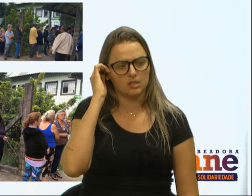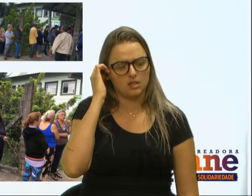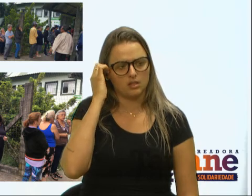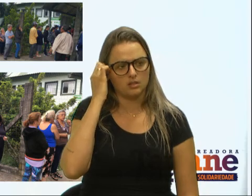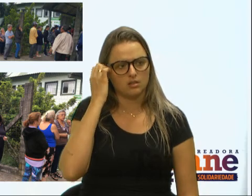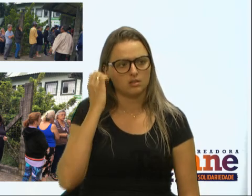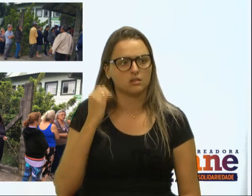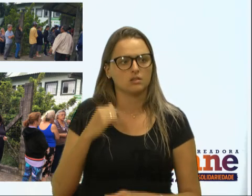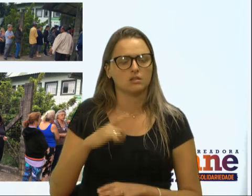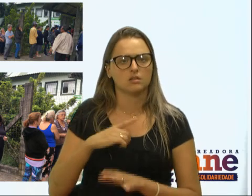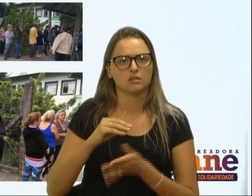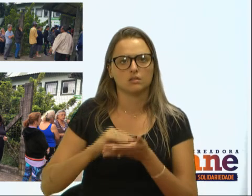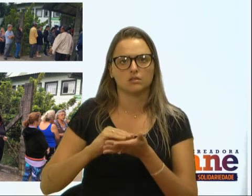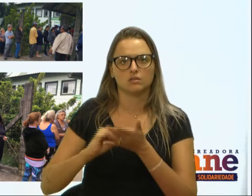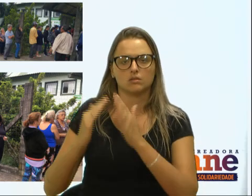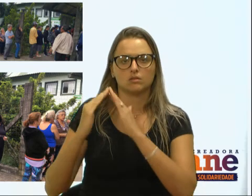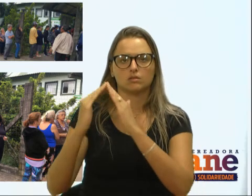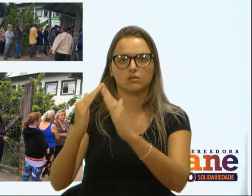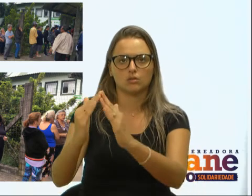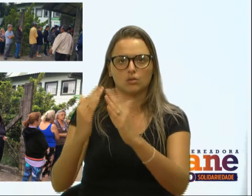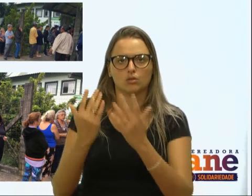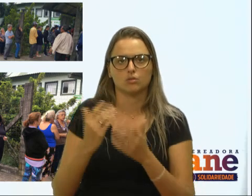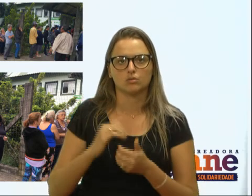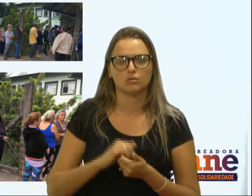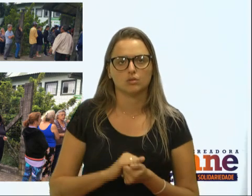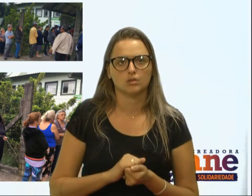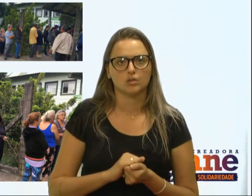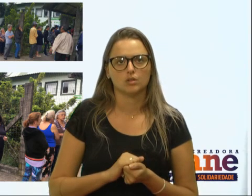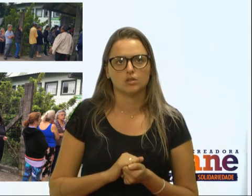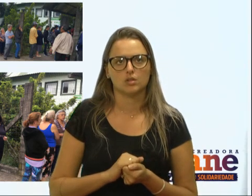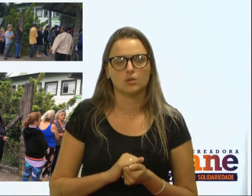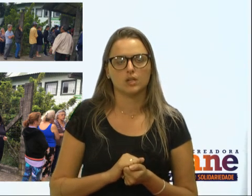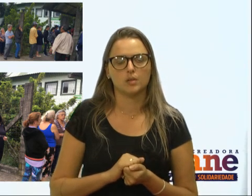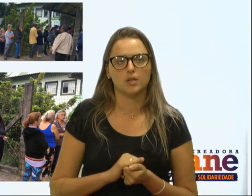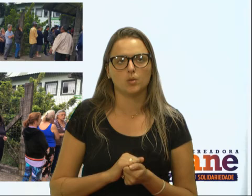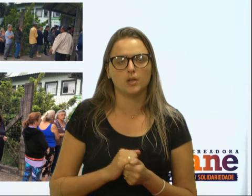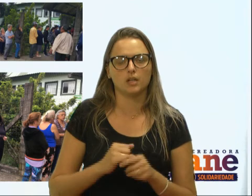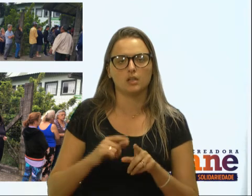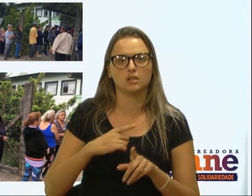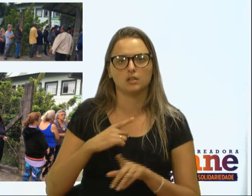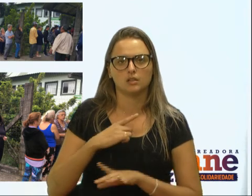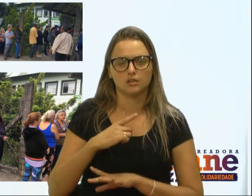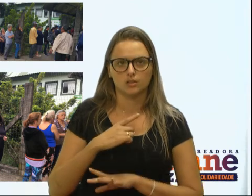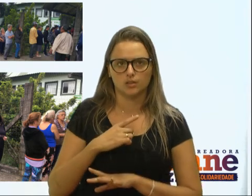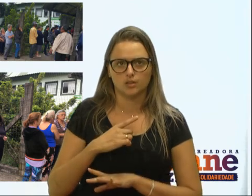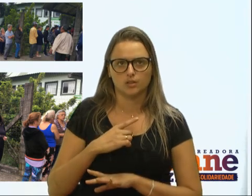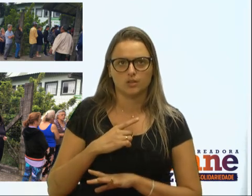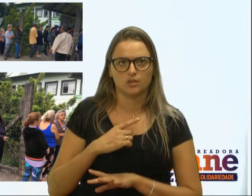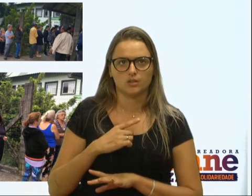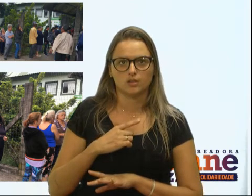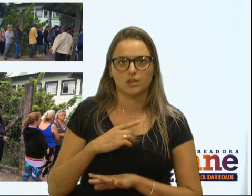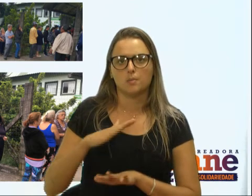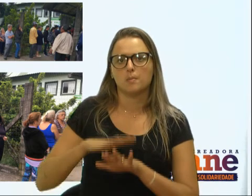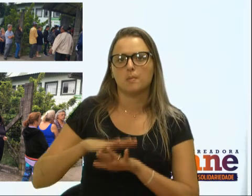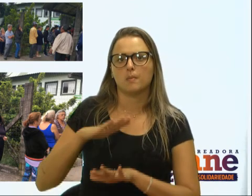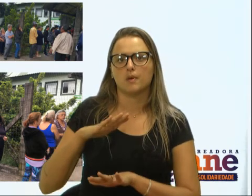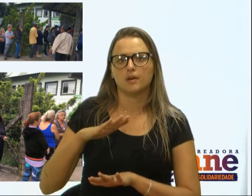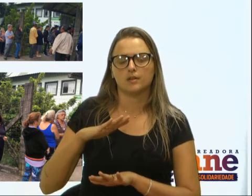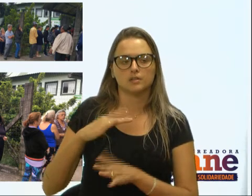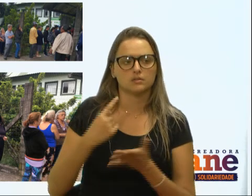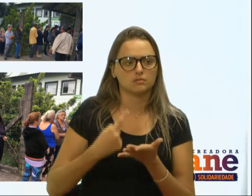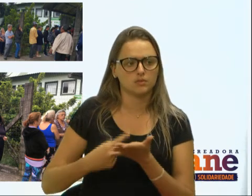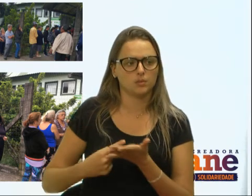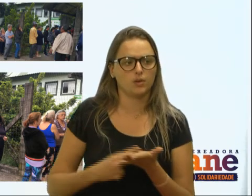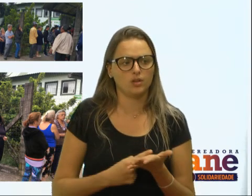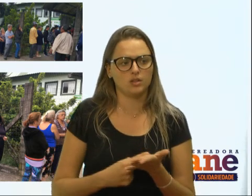falta todo, falta um banco para tornar isso um pouco mais confortável e a queixa muito grande de que os agendamentos,